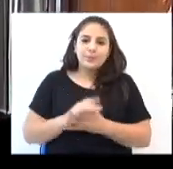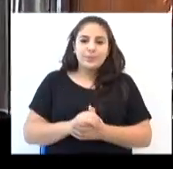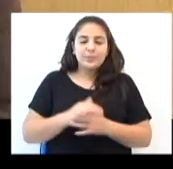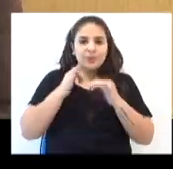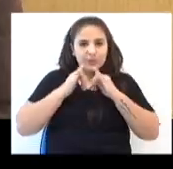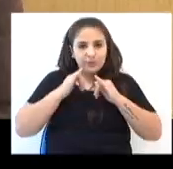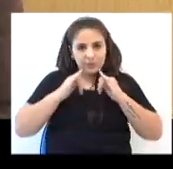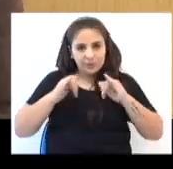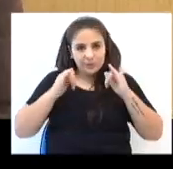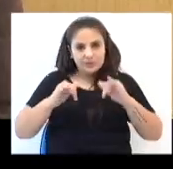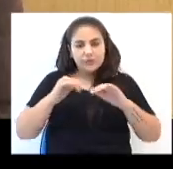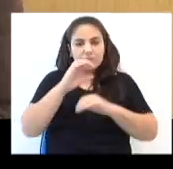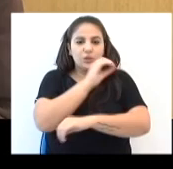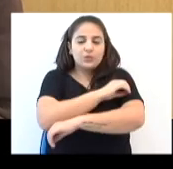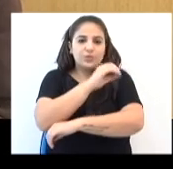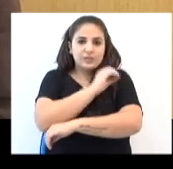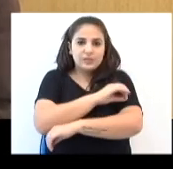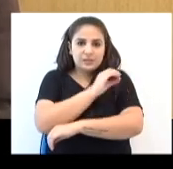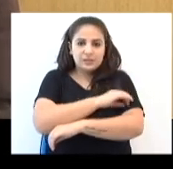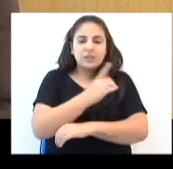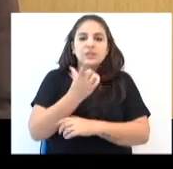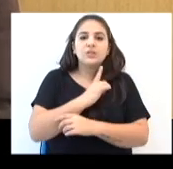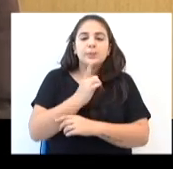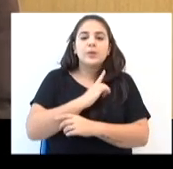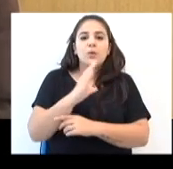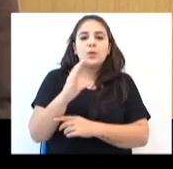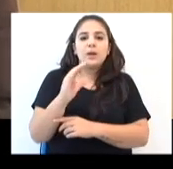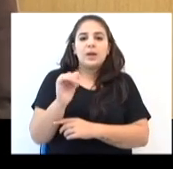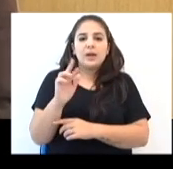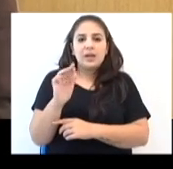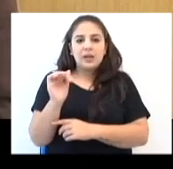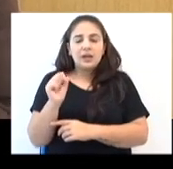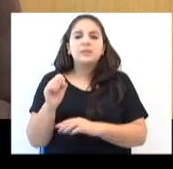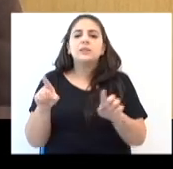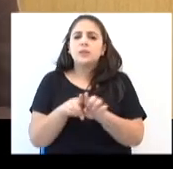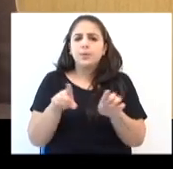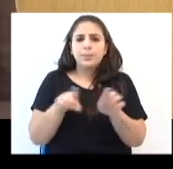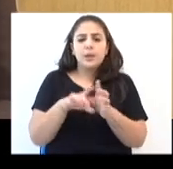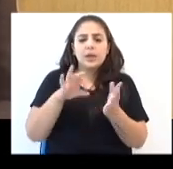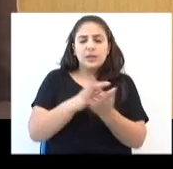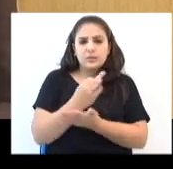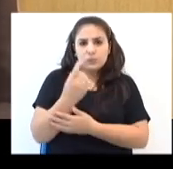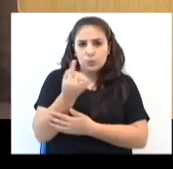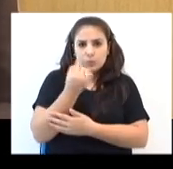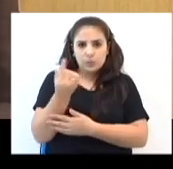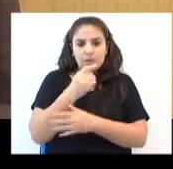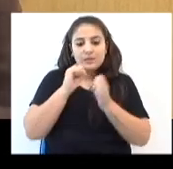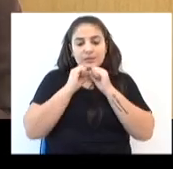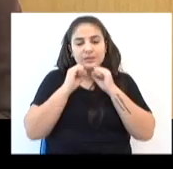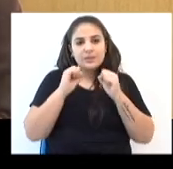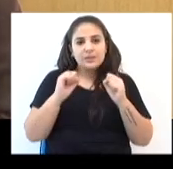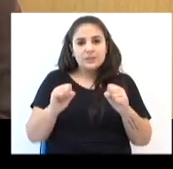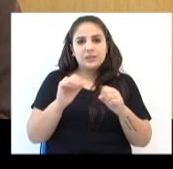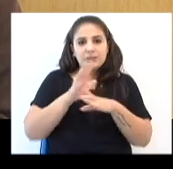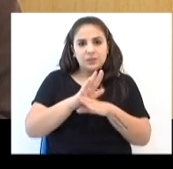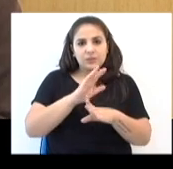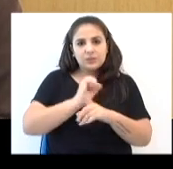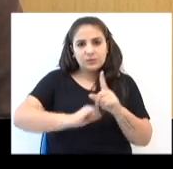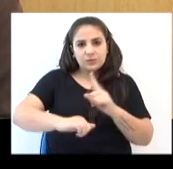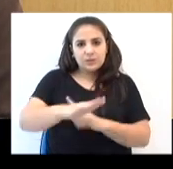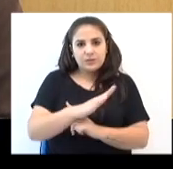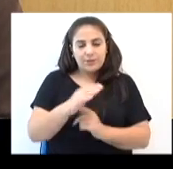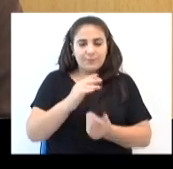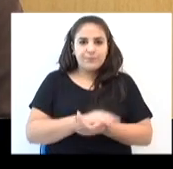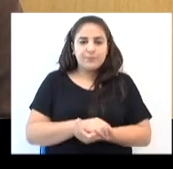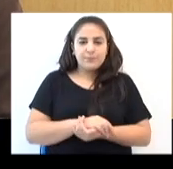pessoa. Informações sobre as oficinas oferecidas pelo CRAS e também sobre o Cadastro Único com a Secretaria de